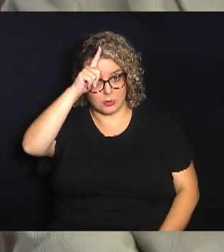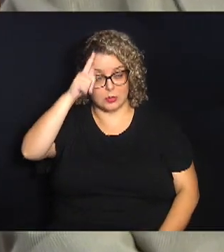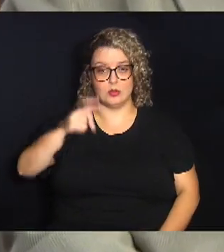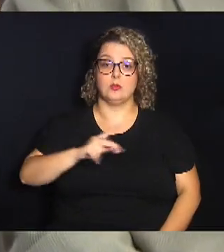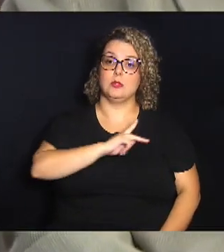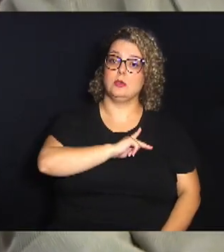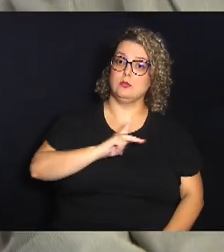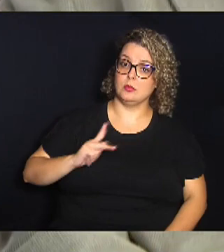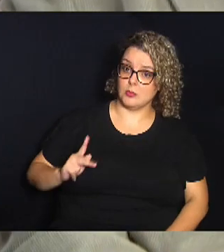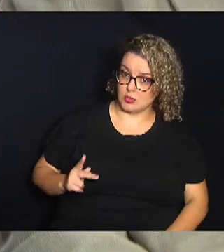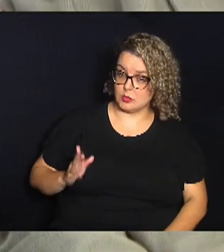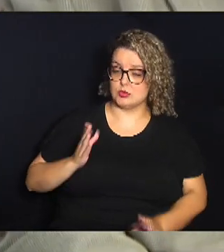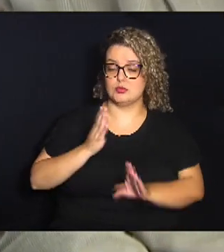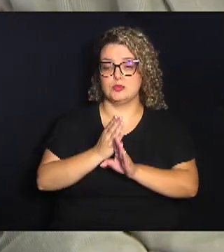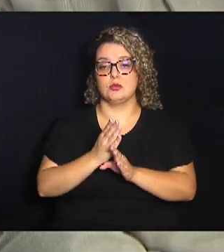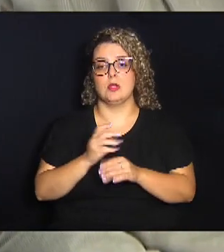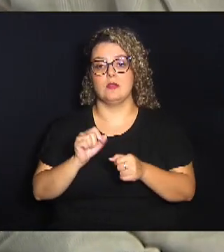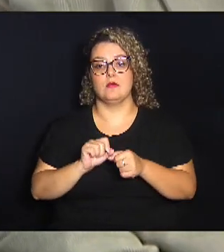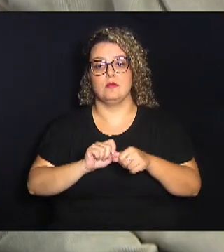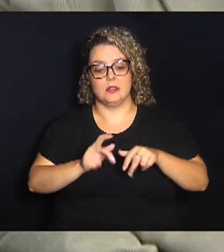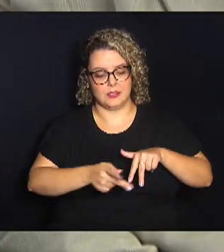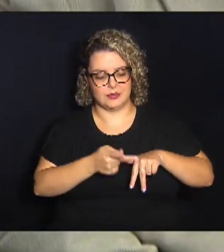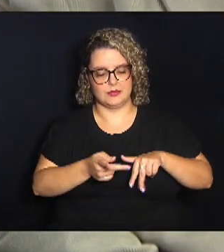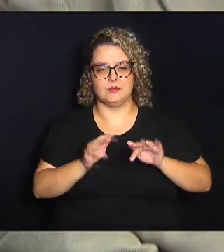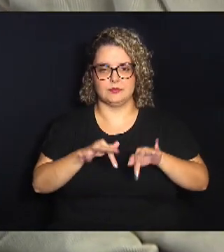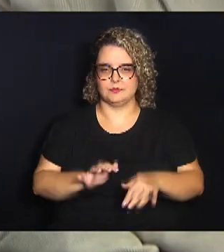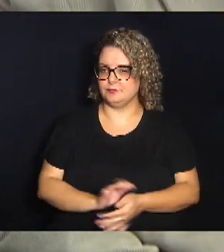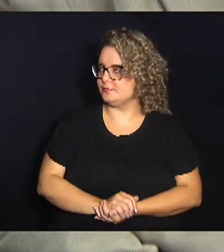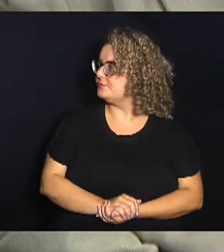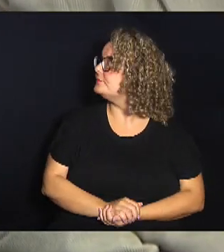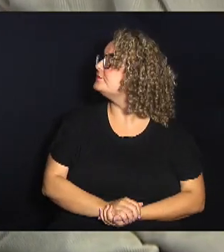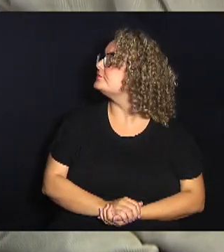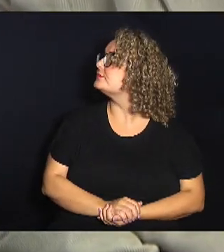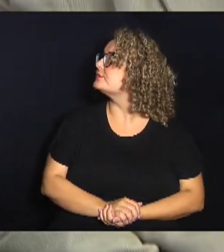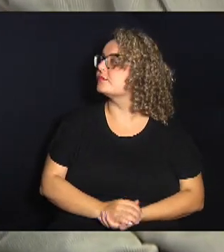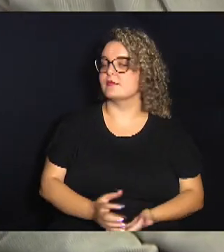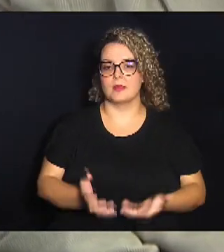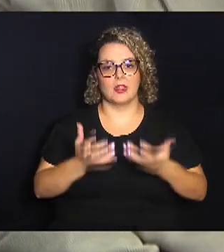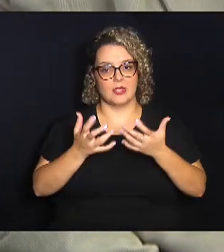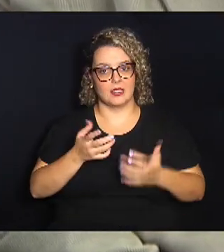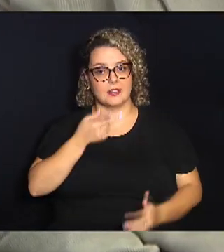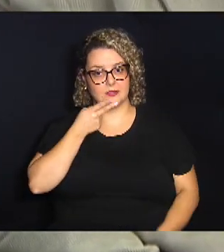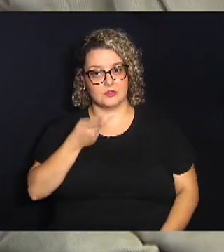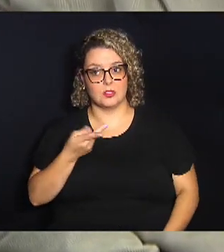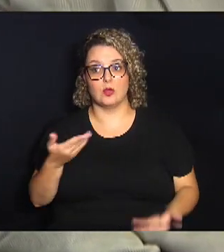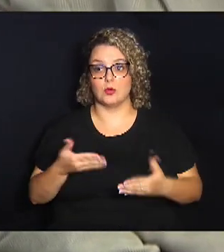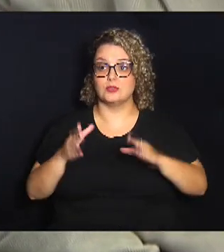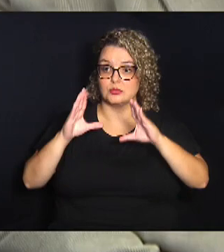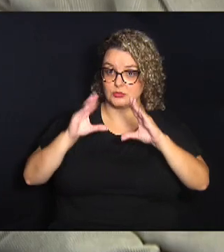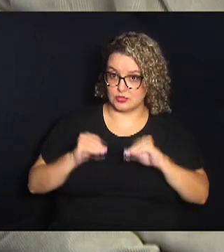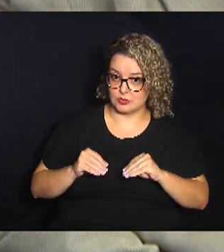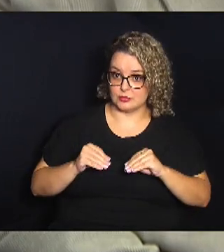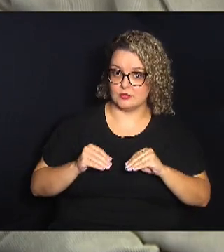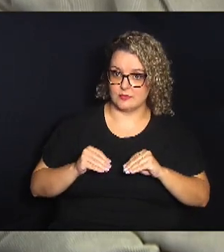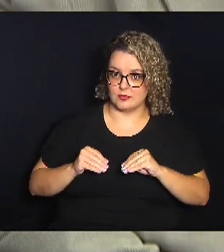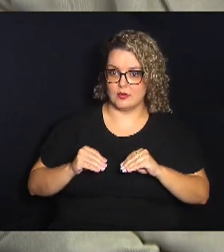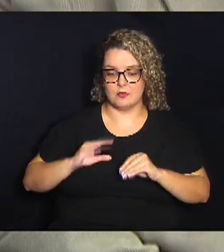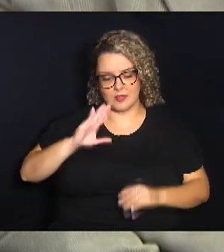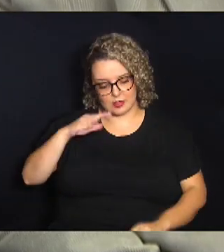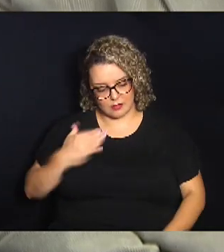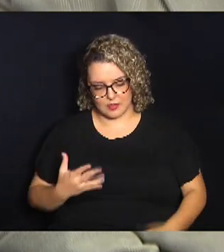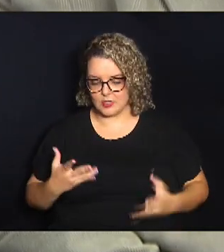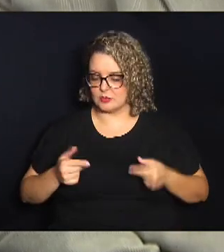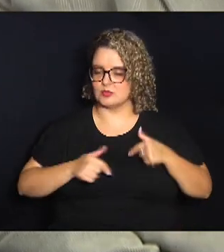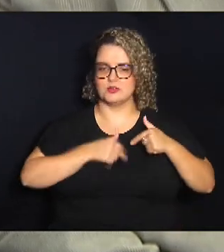que presidiu o encontro, fez suas últimas considerações. Quero dizer que, acho que essa noite foi uma noite para coroar todo esse trabalho, um